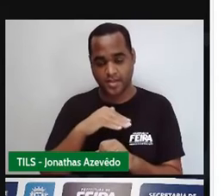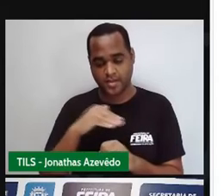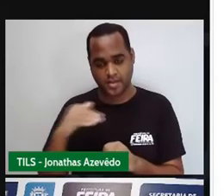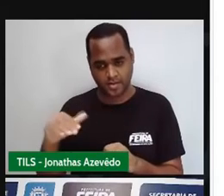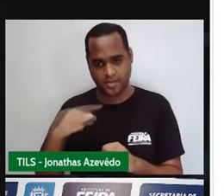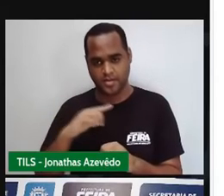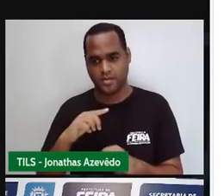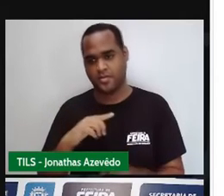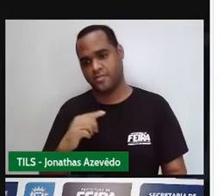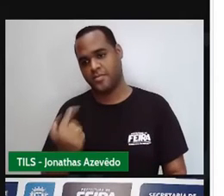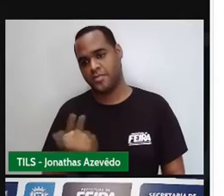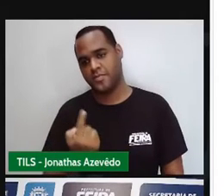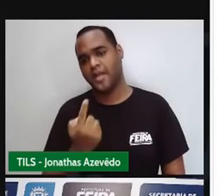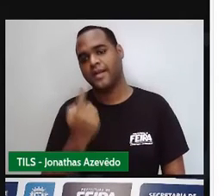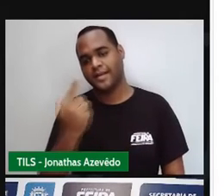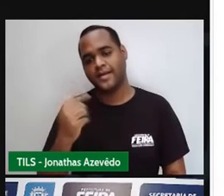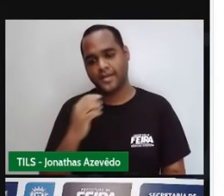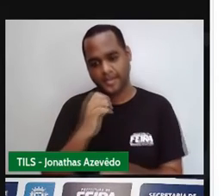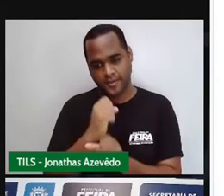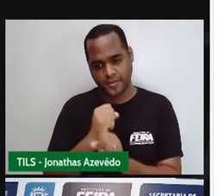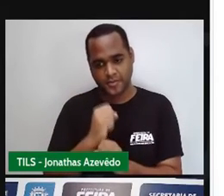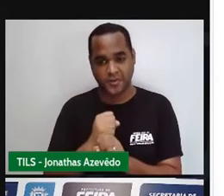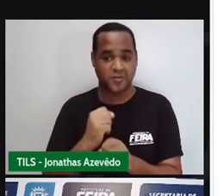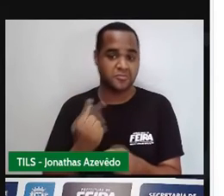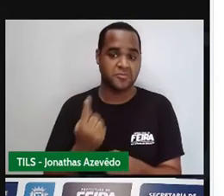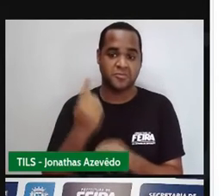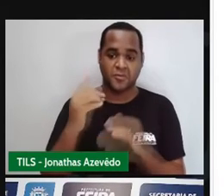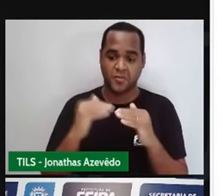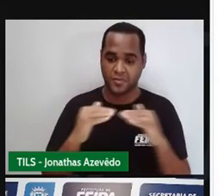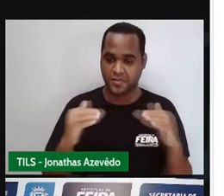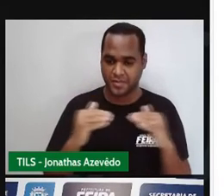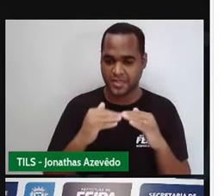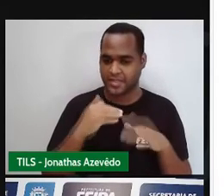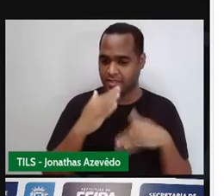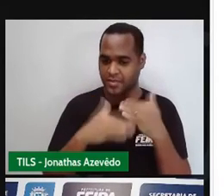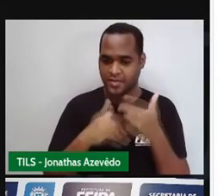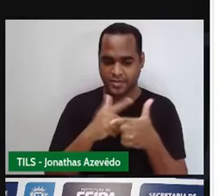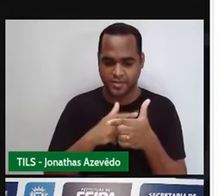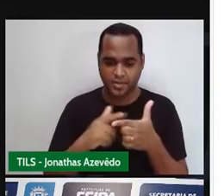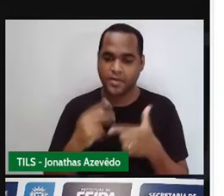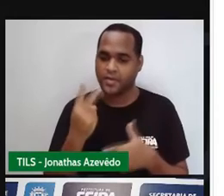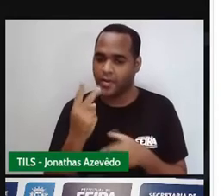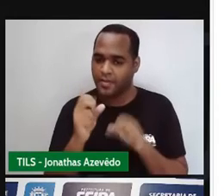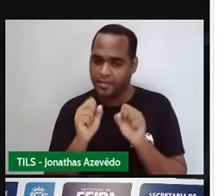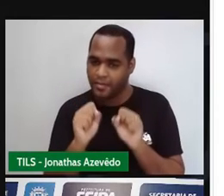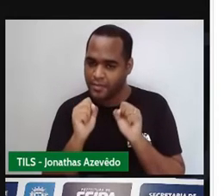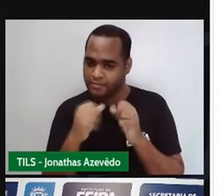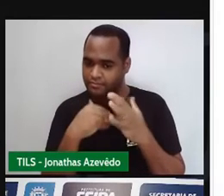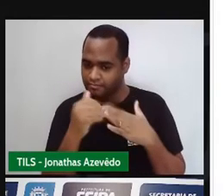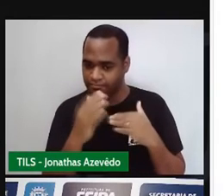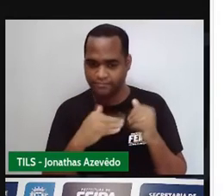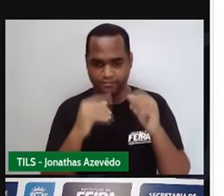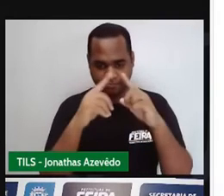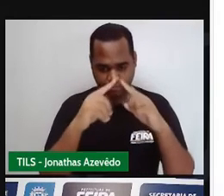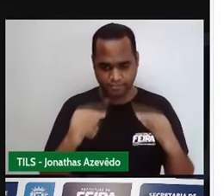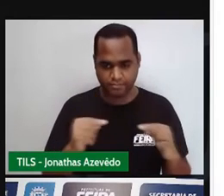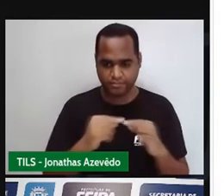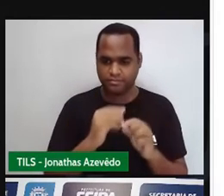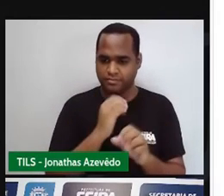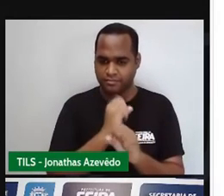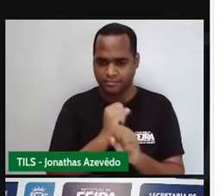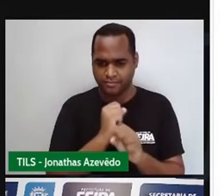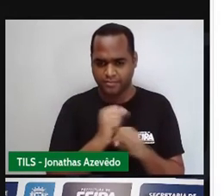multiplicar pela medida da altura ou da largura e depois dividir por dois em qualquer triângulo exatamente.